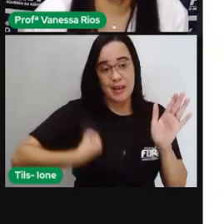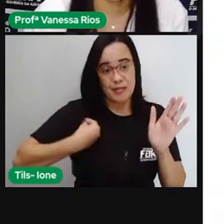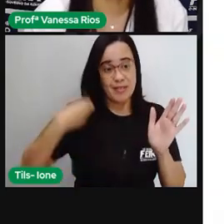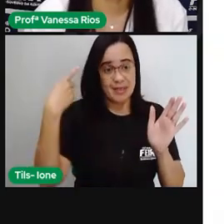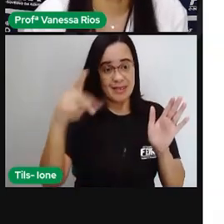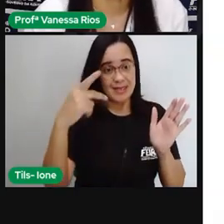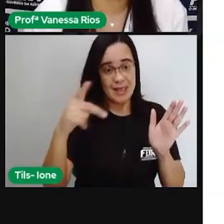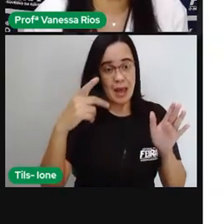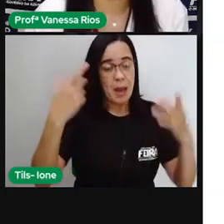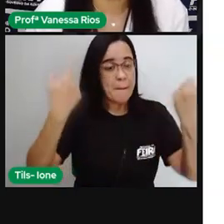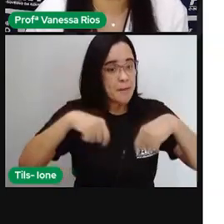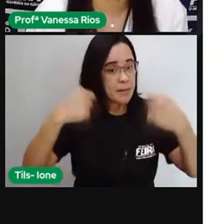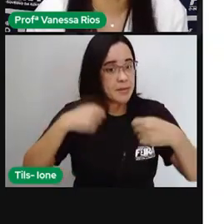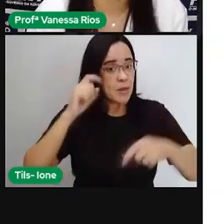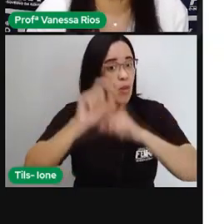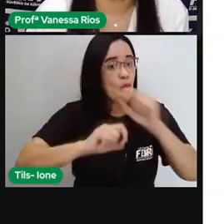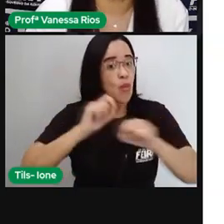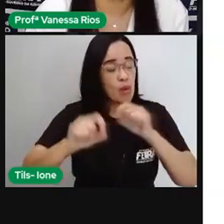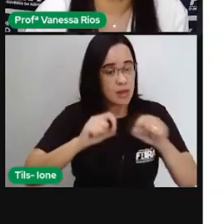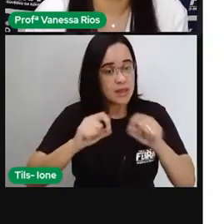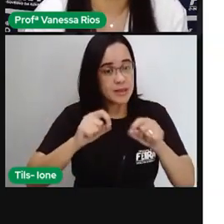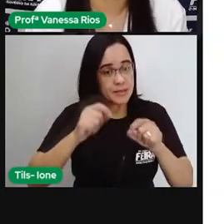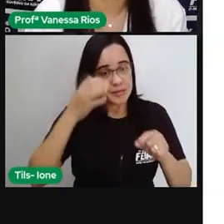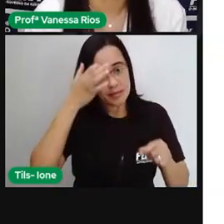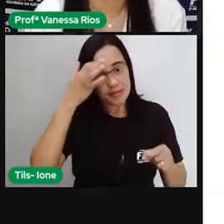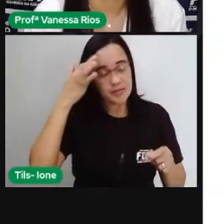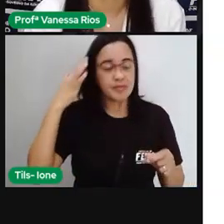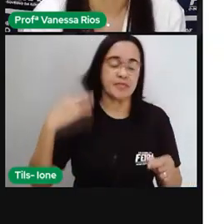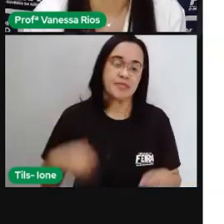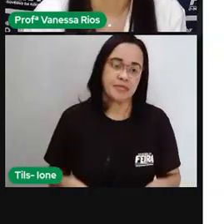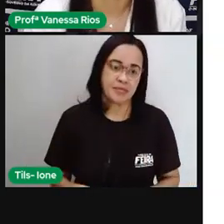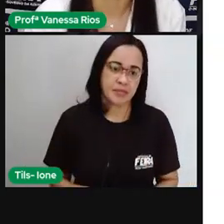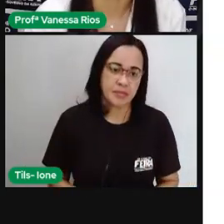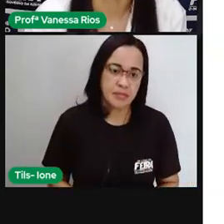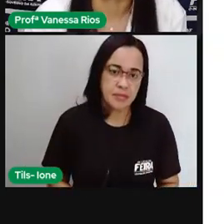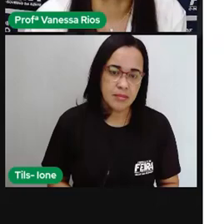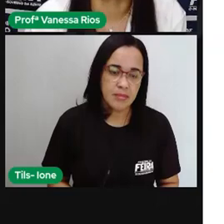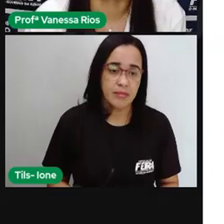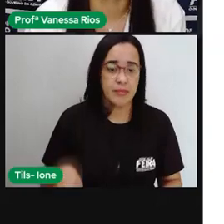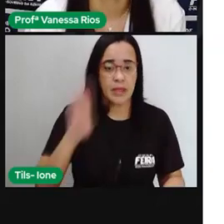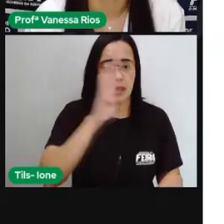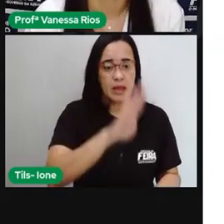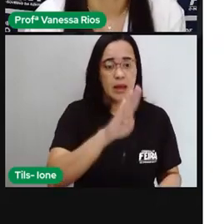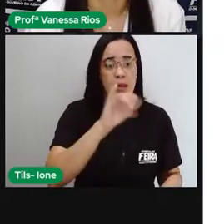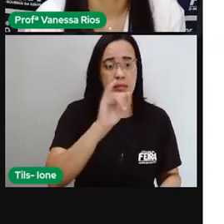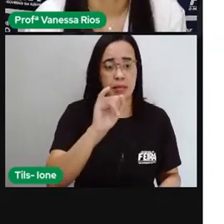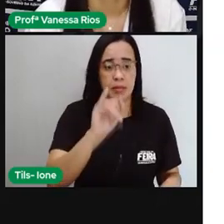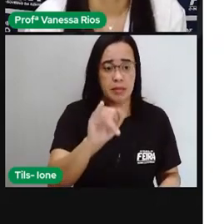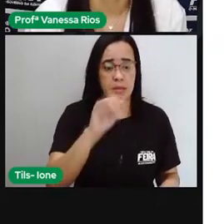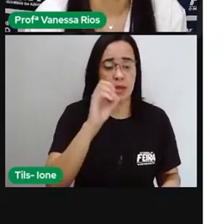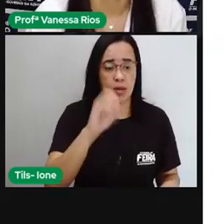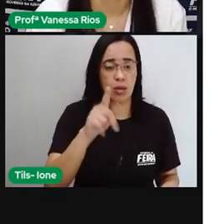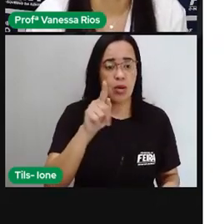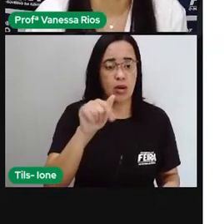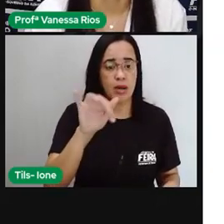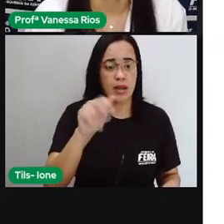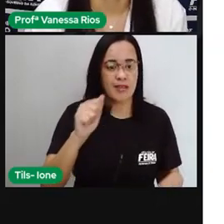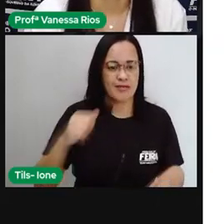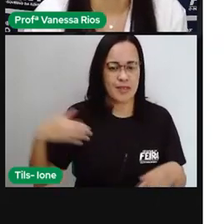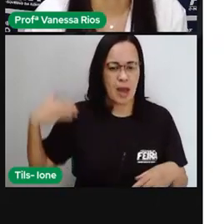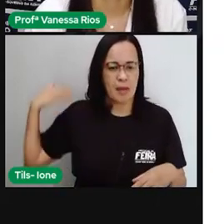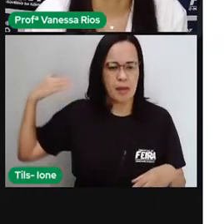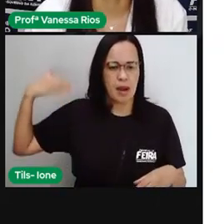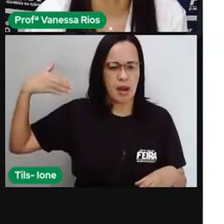autobiografia que é mais fácil porque eu vou falar da minha própria vida mas se eu for escrever a biografia de alguém eu preciso ter